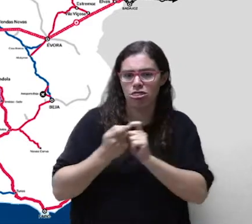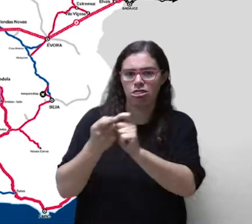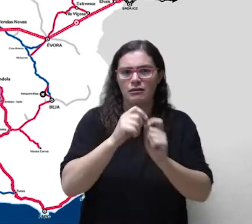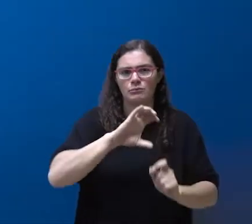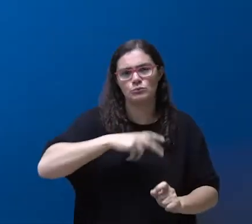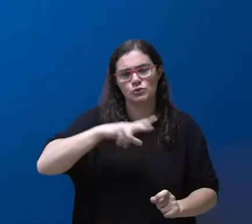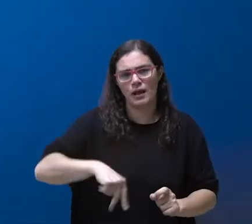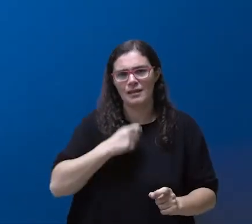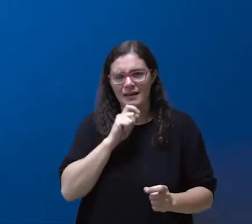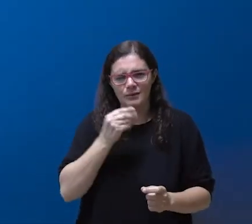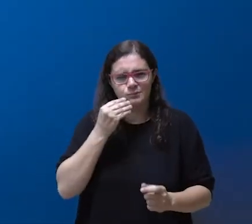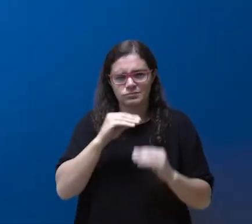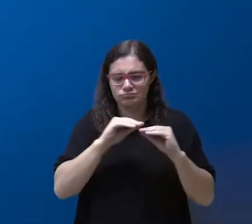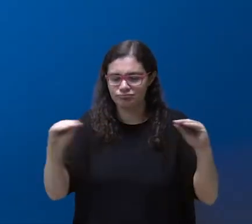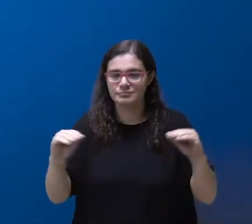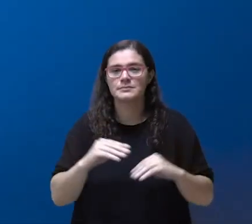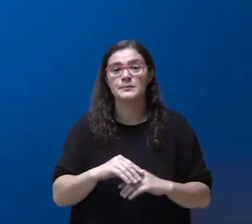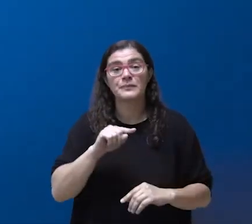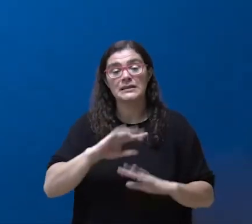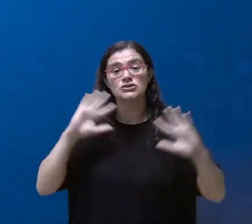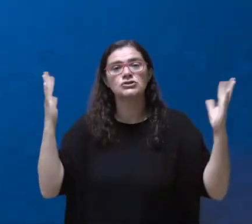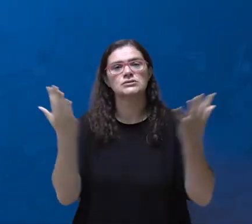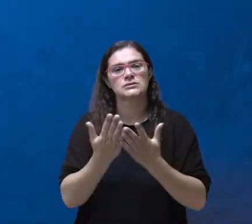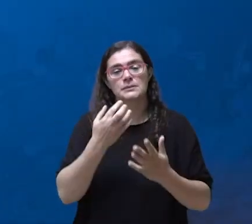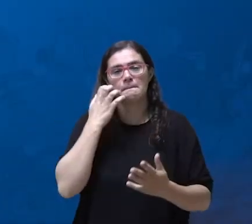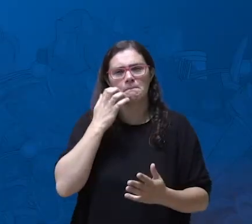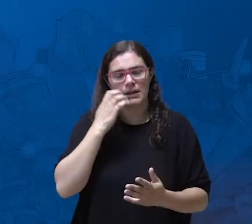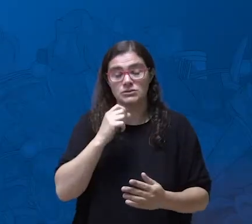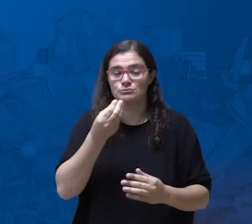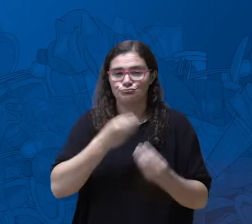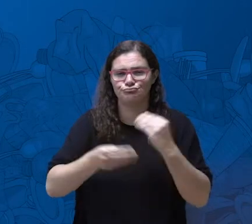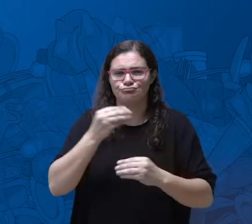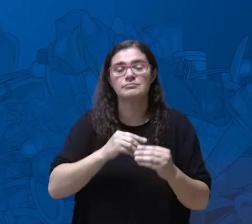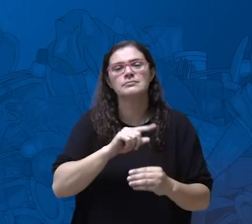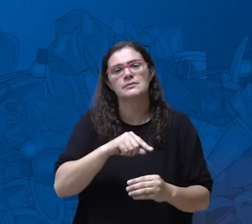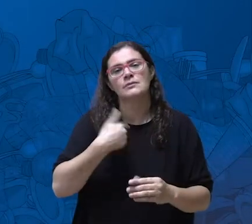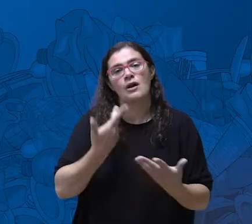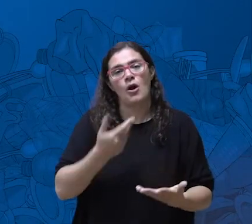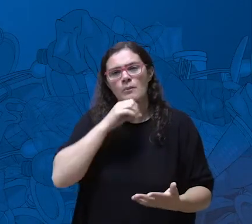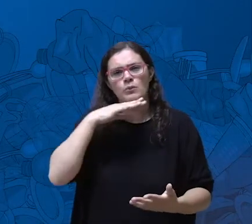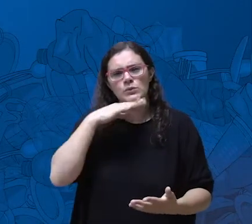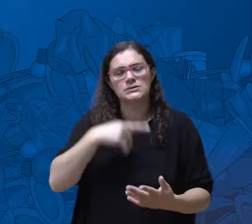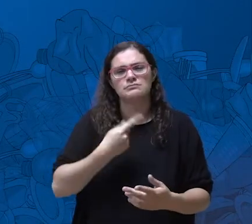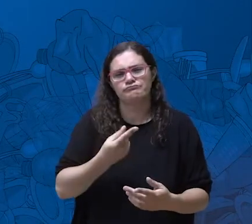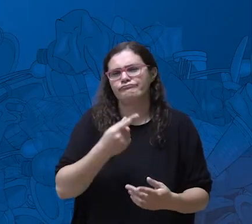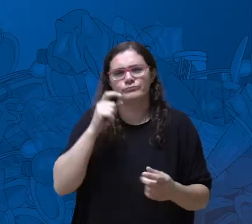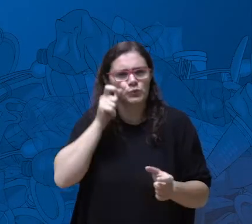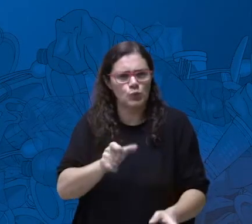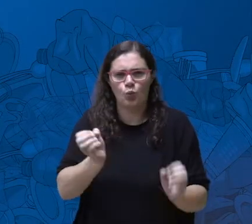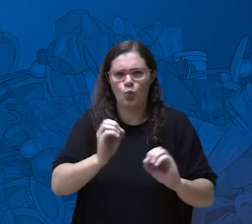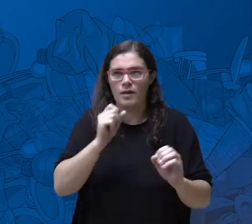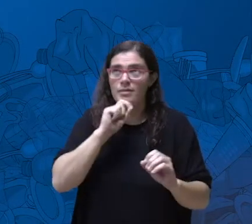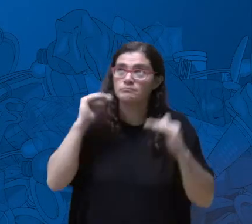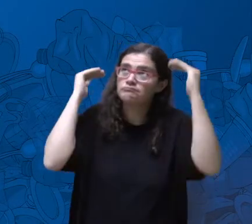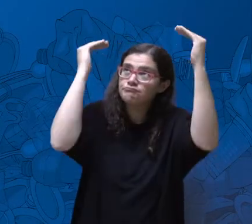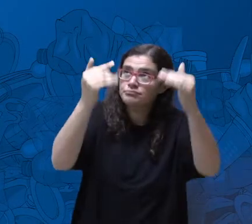sustentável. O fabrico e o consumo generalizado de plástico é um fator de poluição hoje descontrolado, que atinge a atmosfera, o